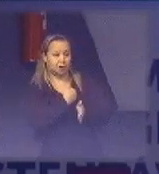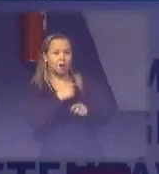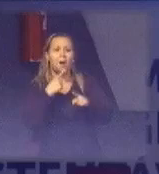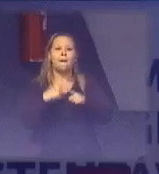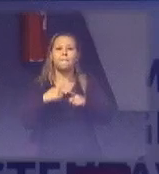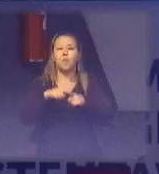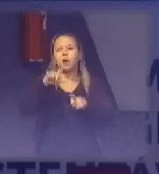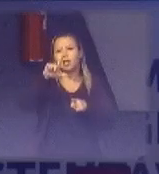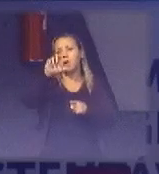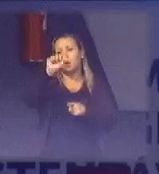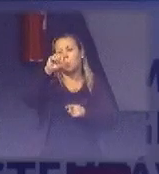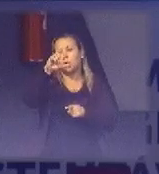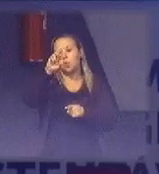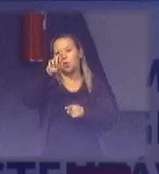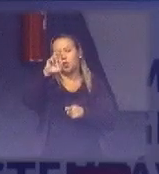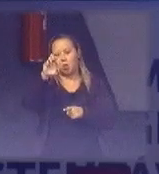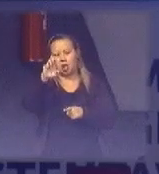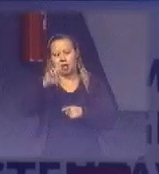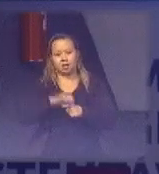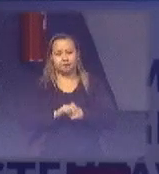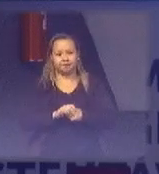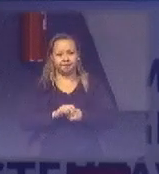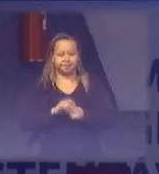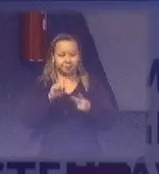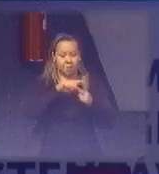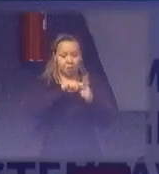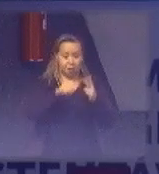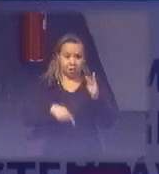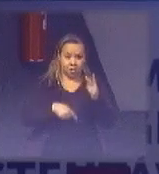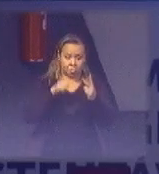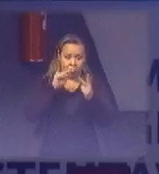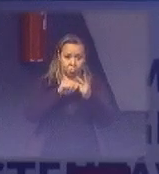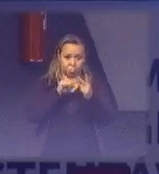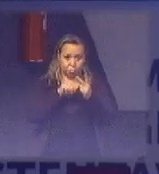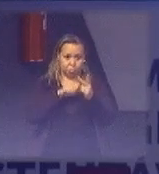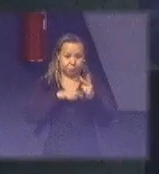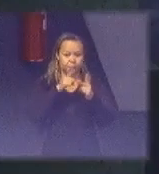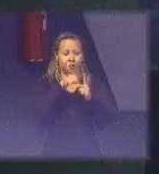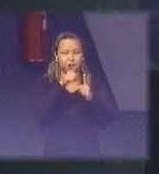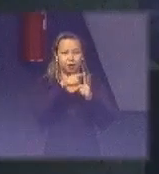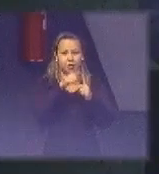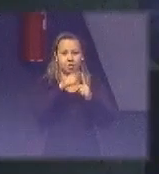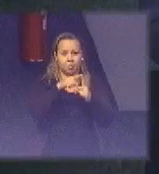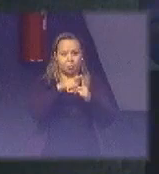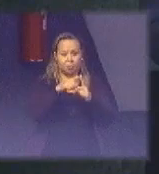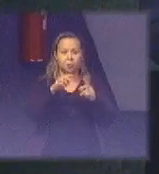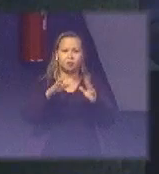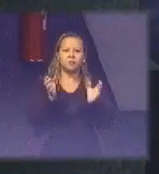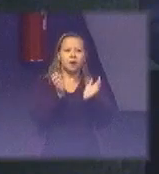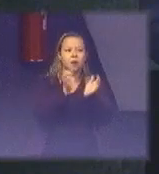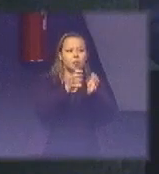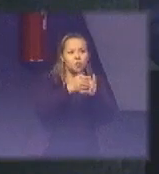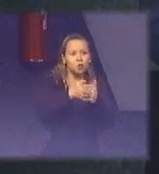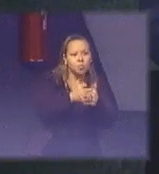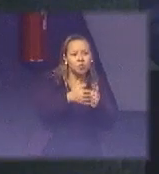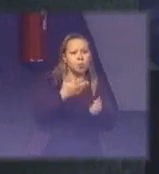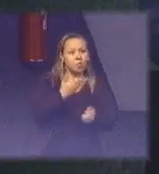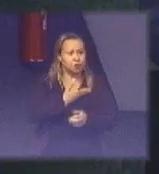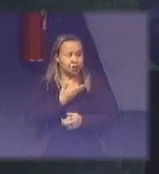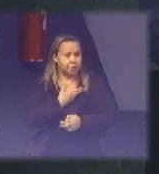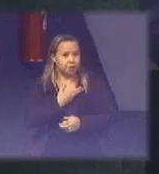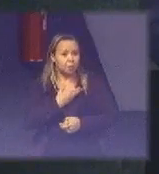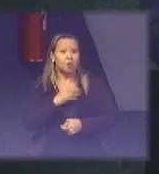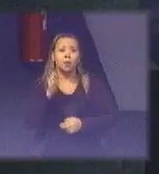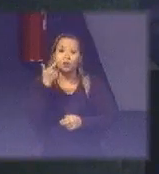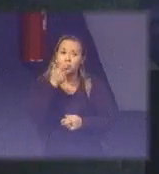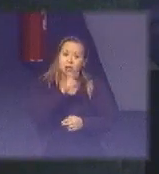Por dois motivos. O primeiro é que, se você estiver em um grupo de amigos, em uma reunião, você junta tranquilamente 15 lacres,